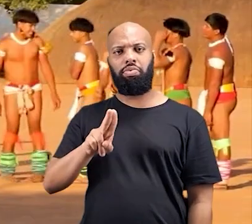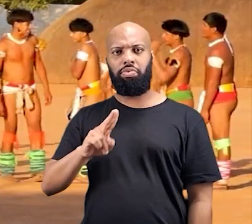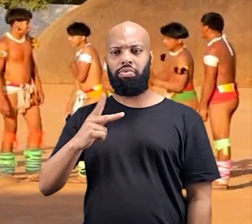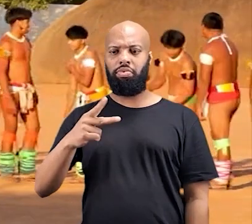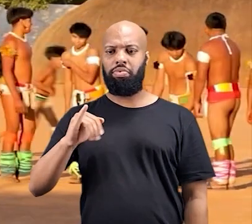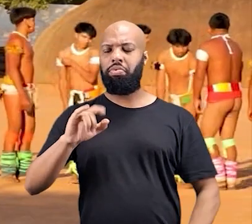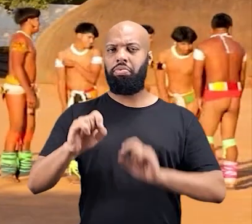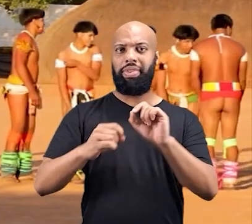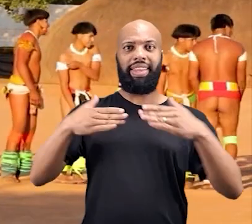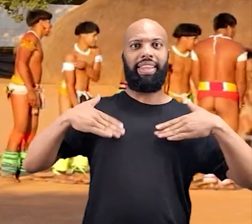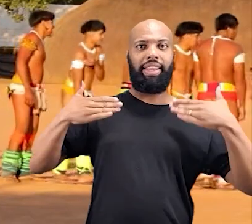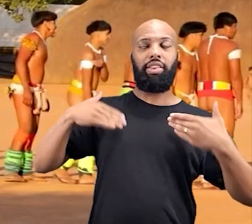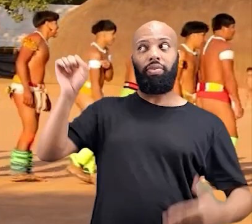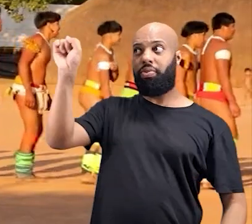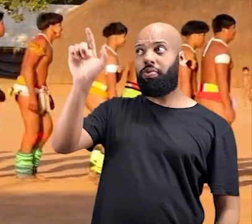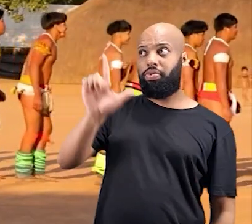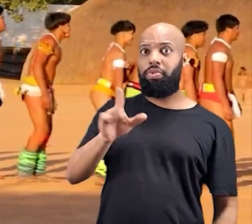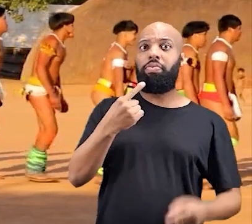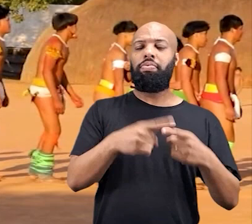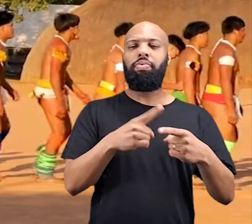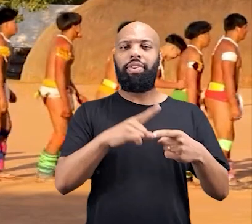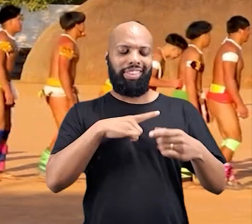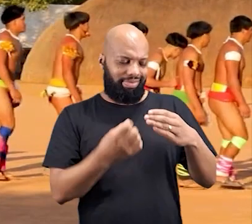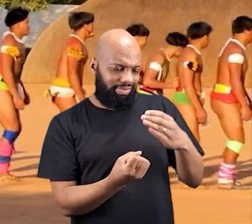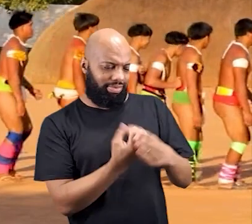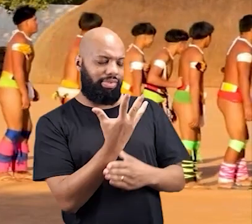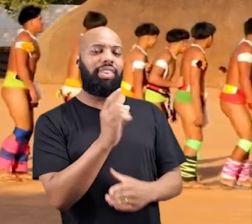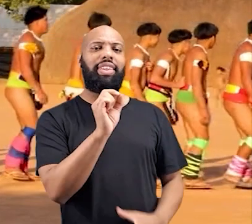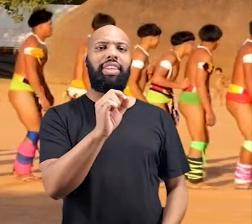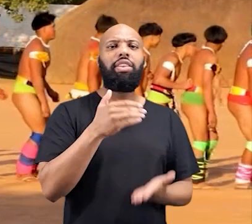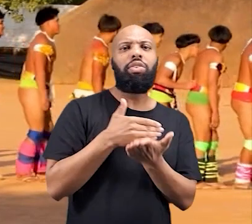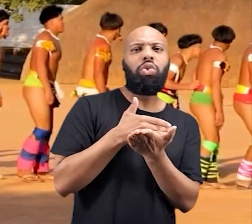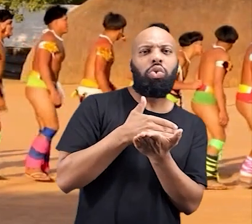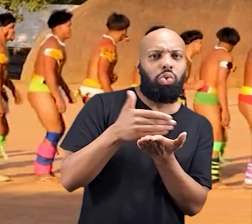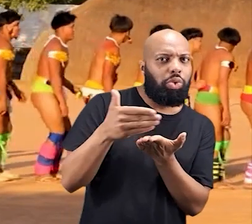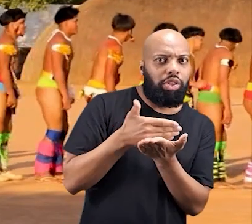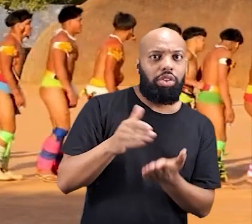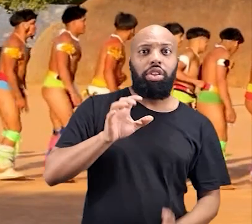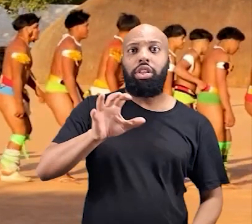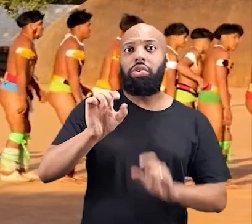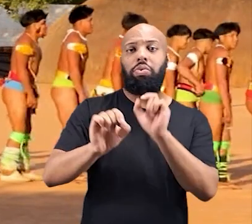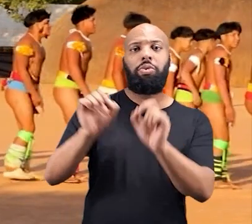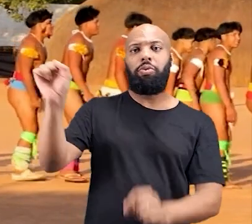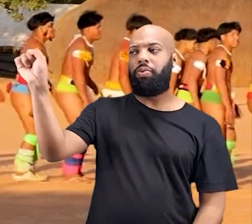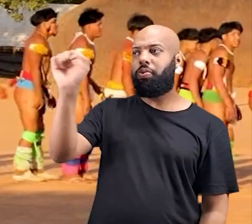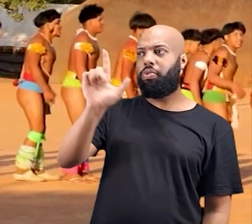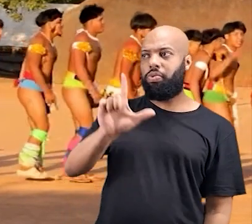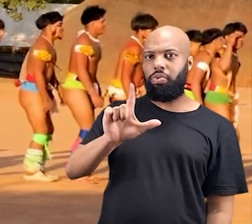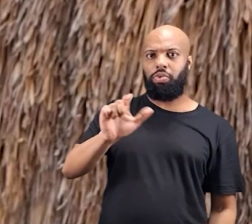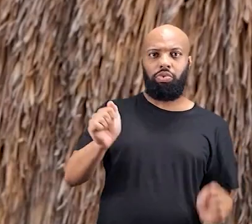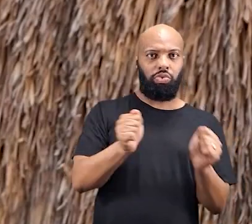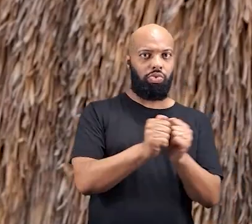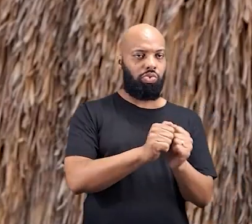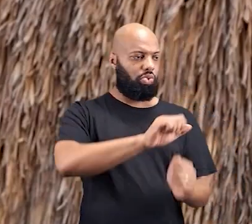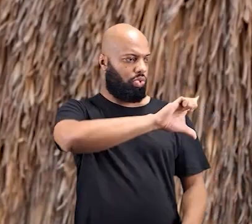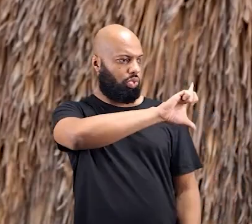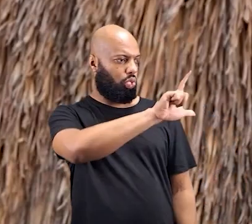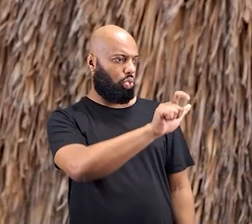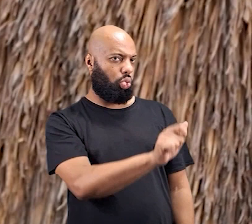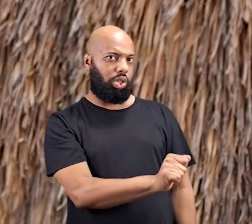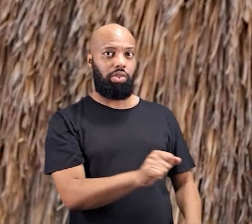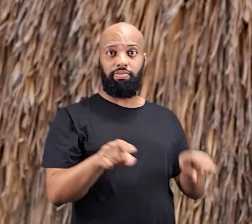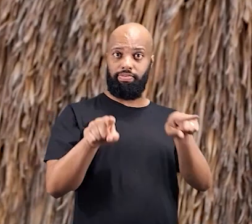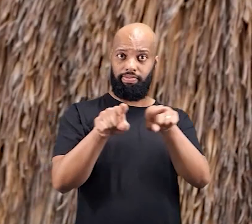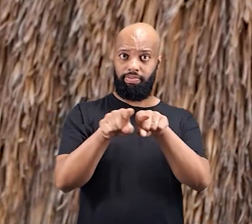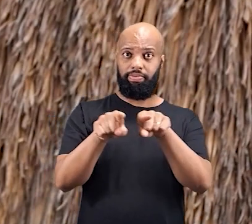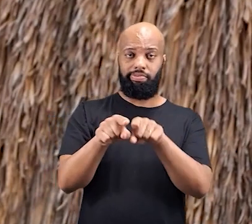quem iniciou o Kwarup foi o sol e a lua. Ela significa que o ciclo